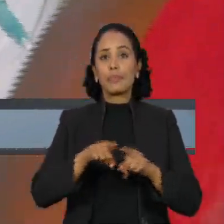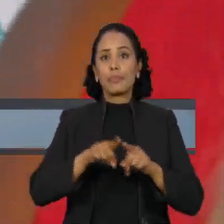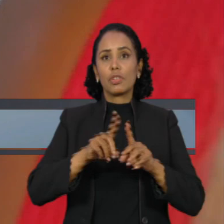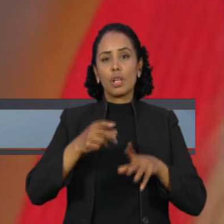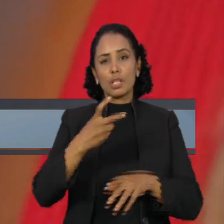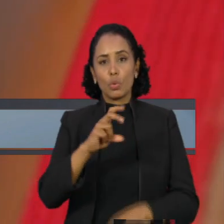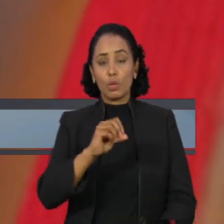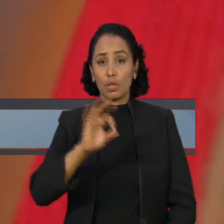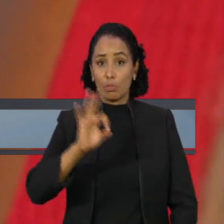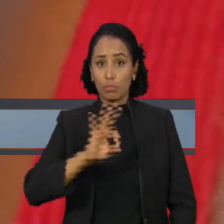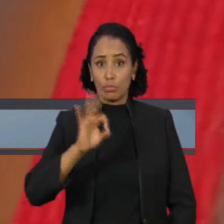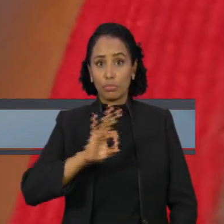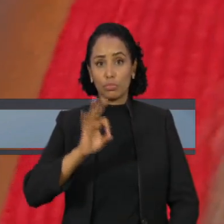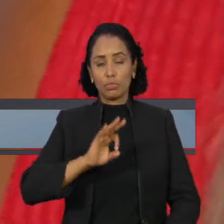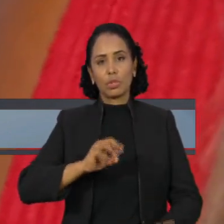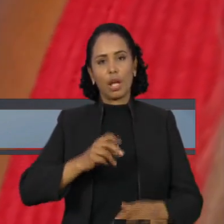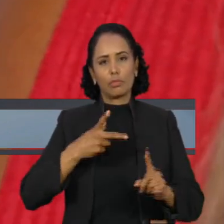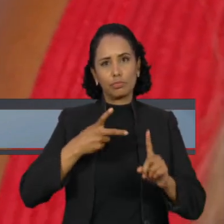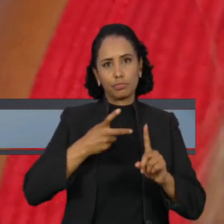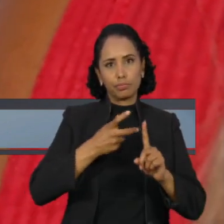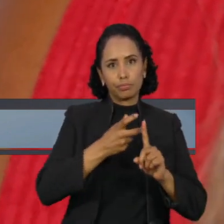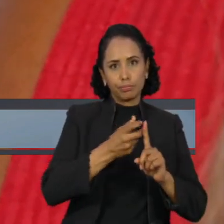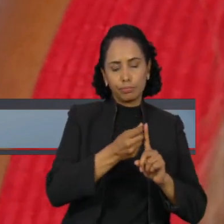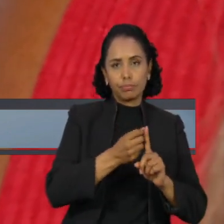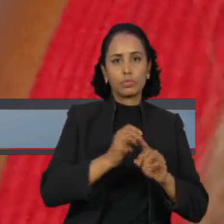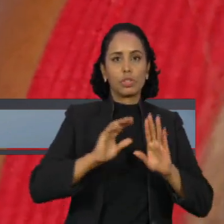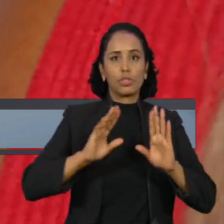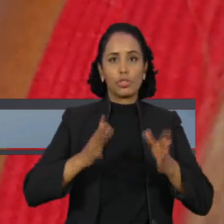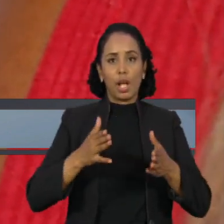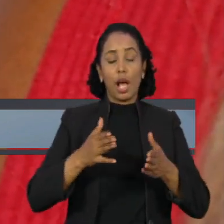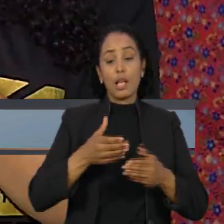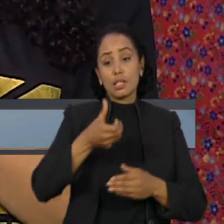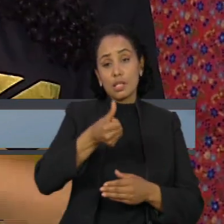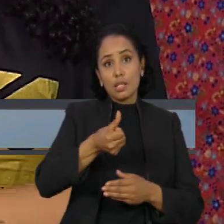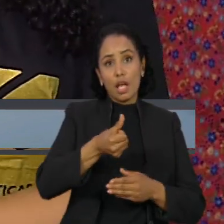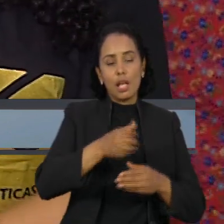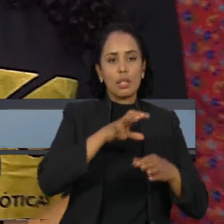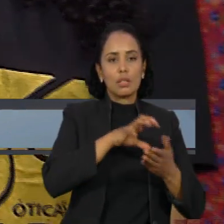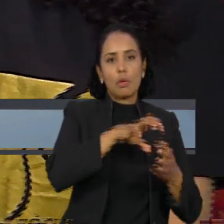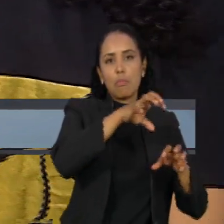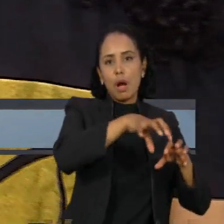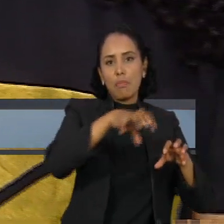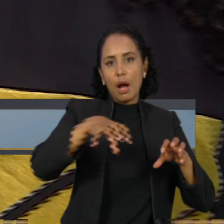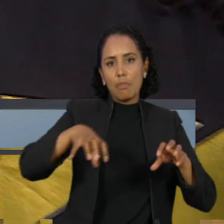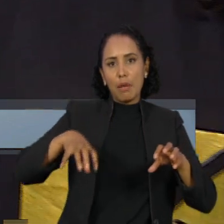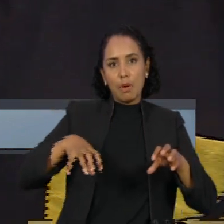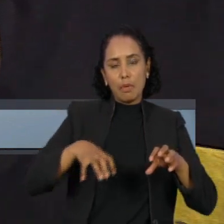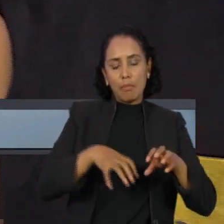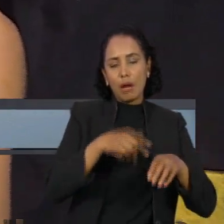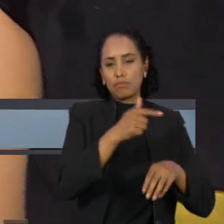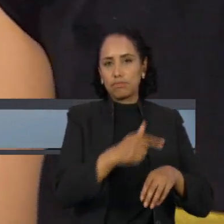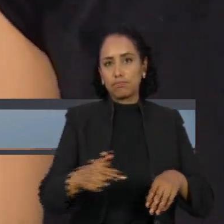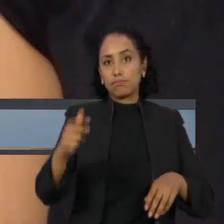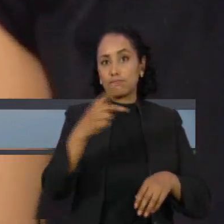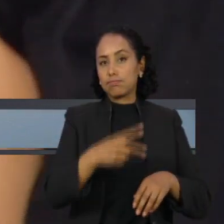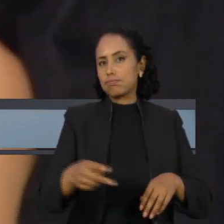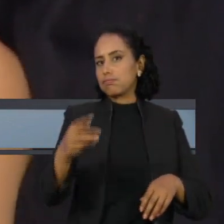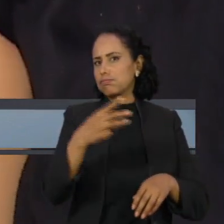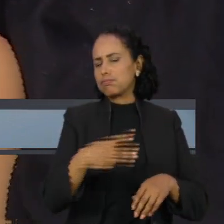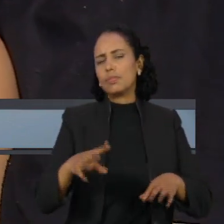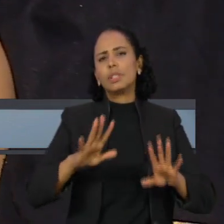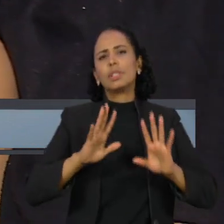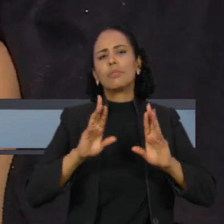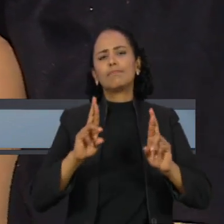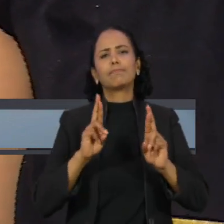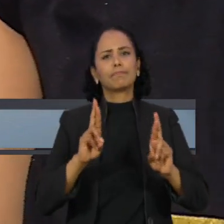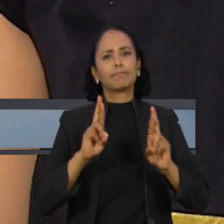para receber a vacina. Seis pontos de vacinação funcionarão durante toda a semana. A expectativa é imunizar de